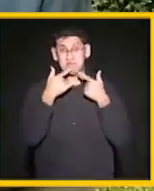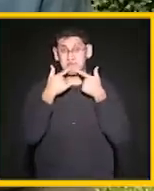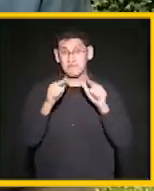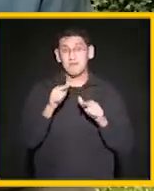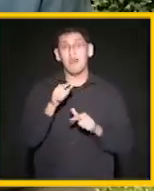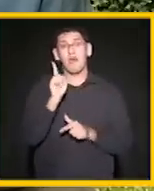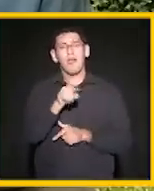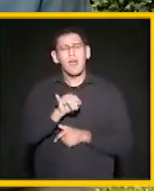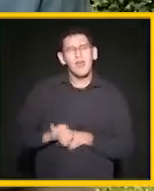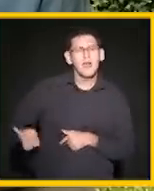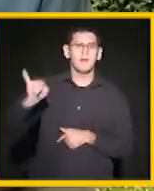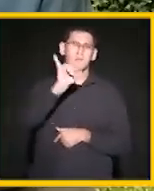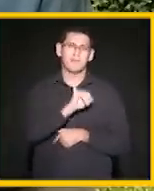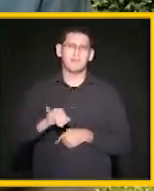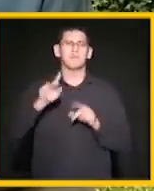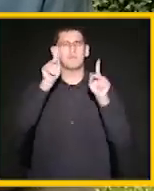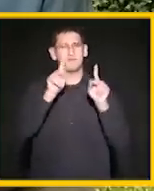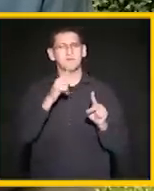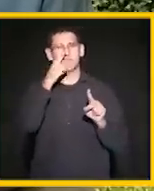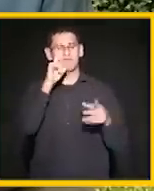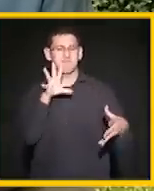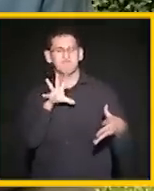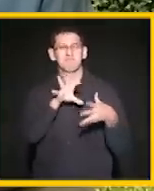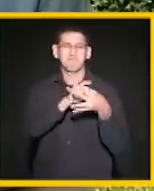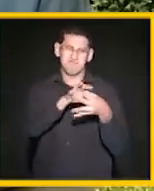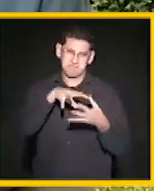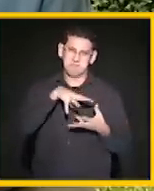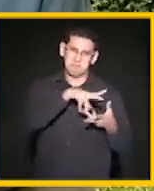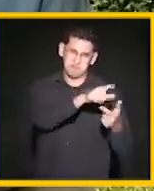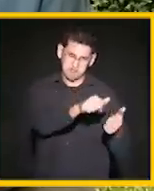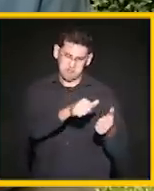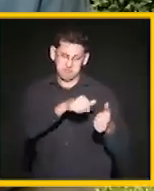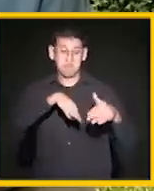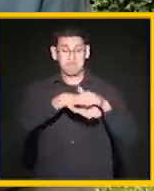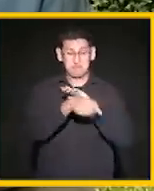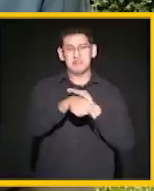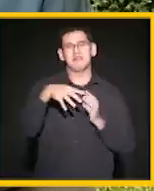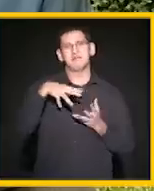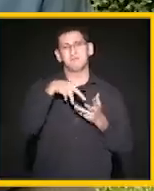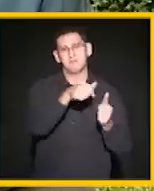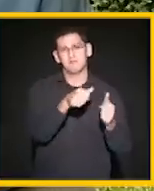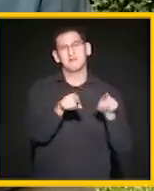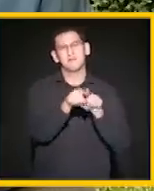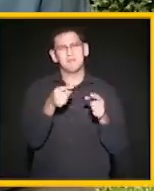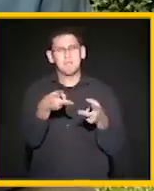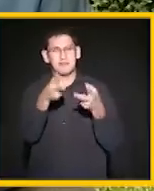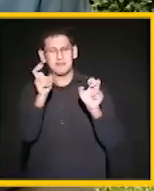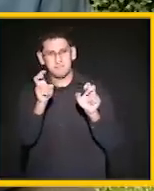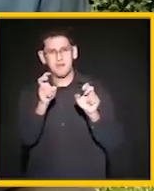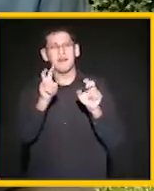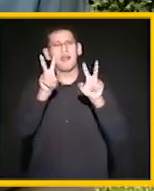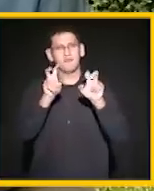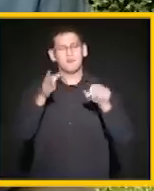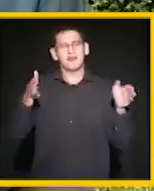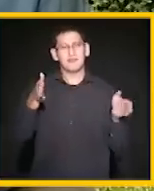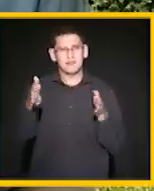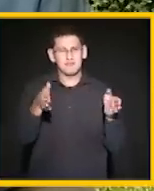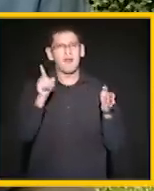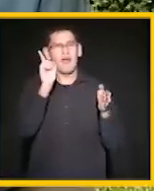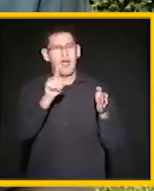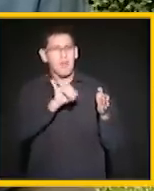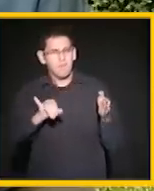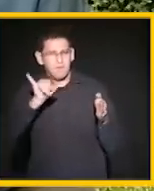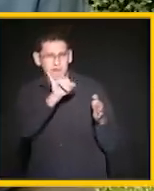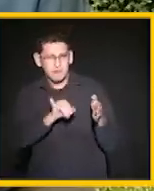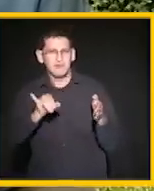fundamental para quem quer estar integrado no mundo atual, especialmente considerando que a acessibilidade está em um momento importante